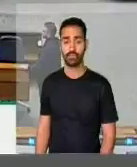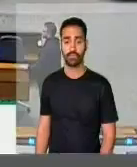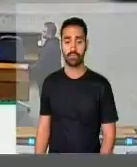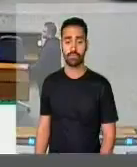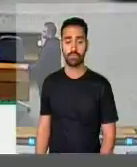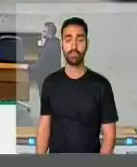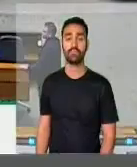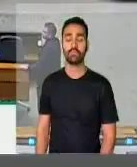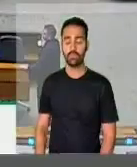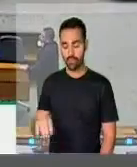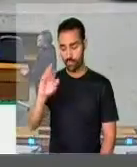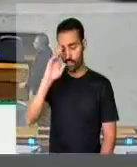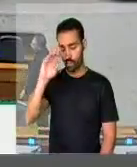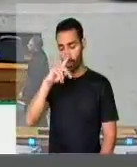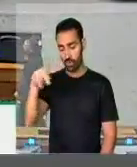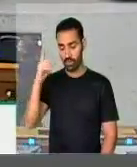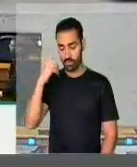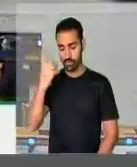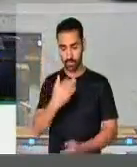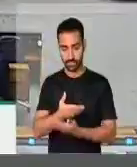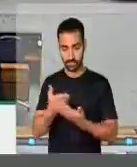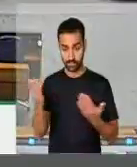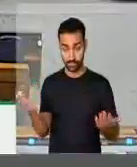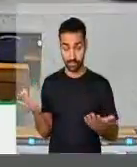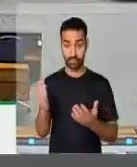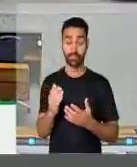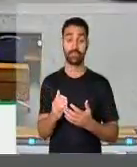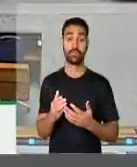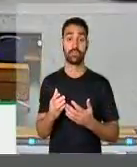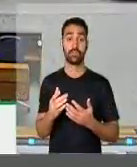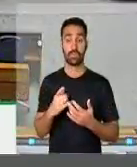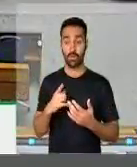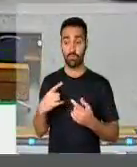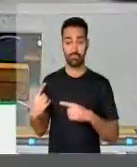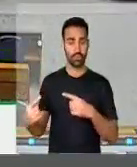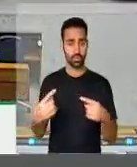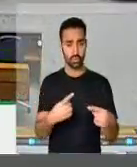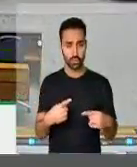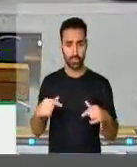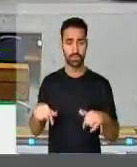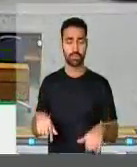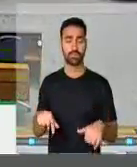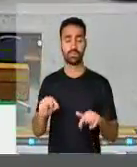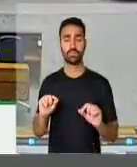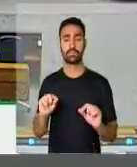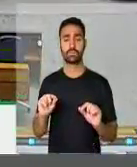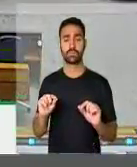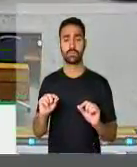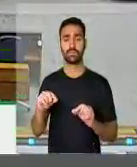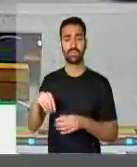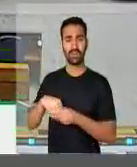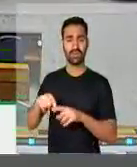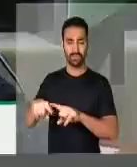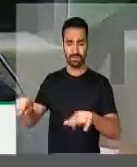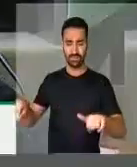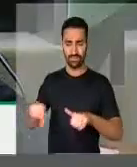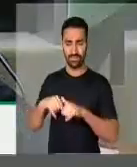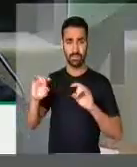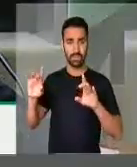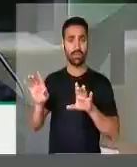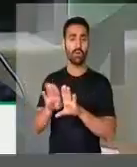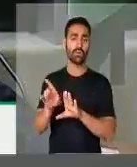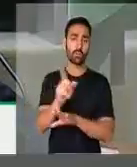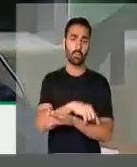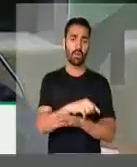Senhor presidente, senhores deputados, estamos discutindo nessa casa também, na comissão especial, como também na